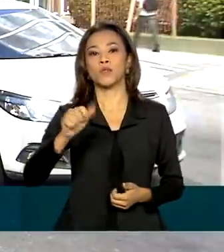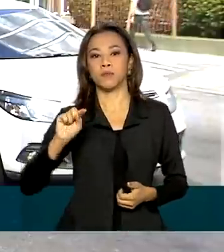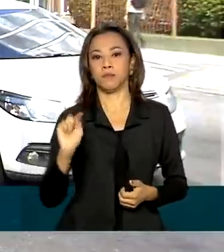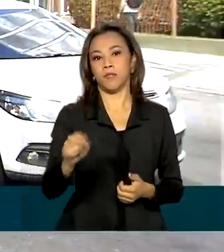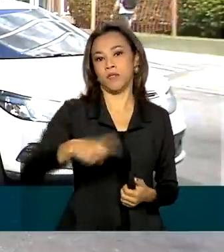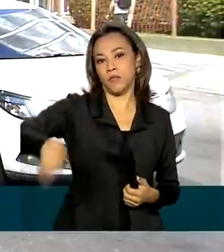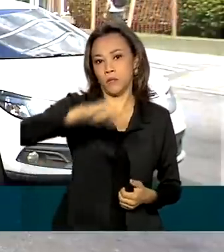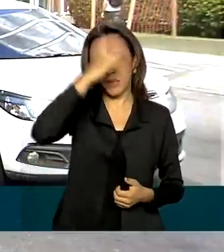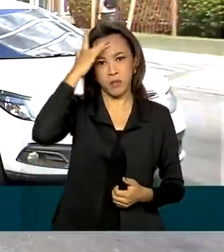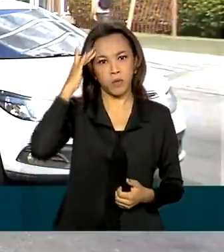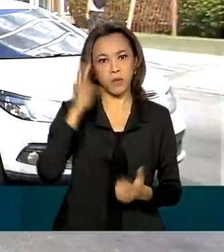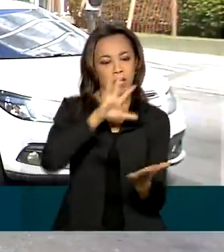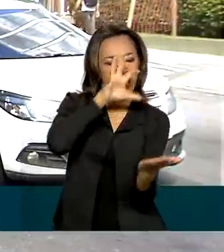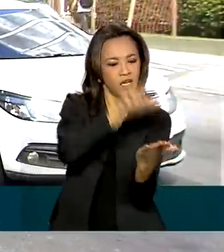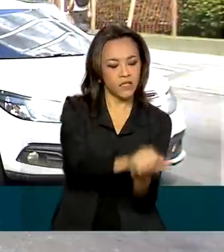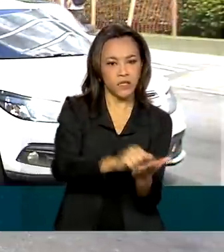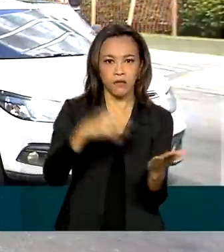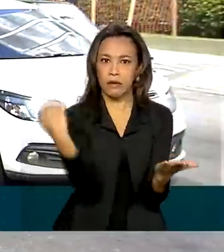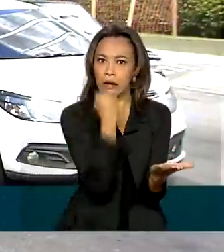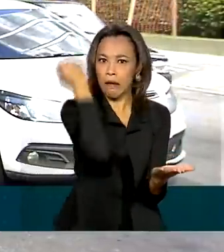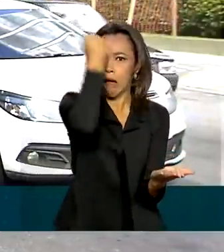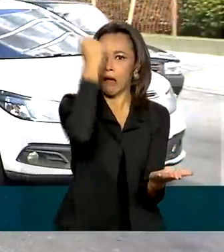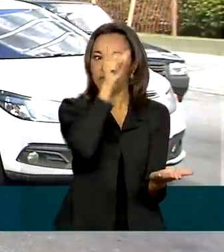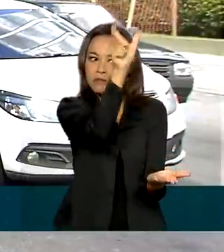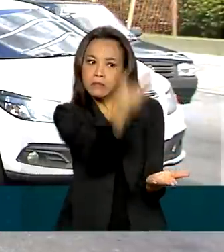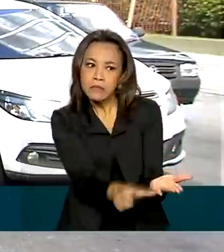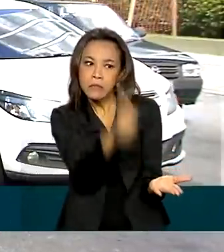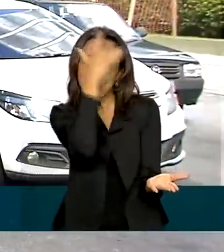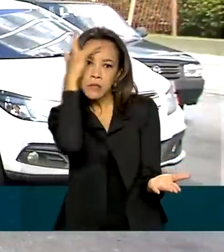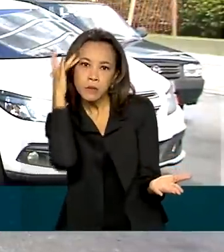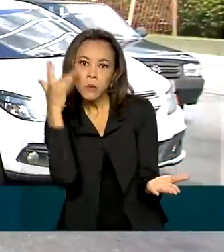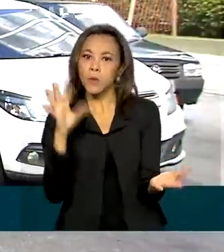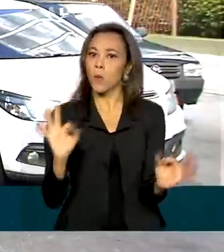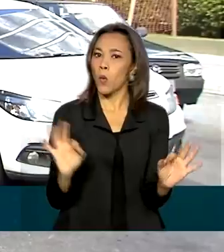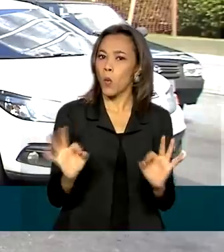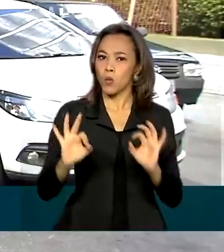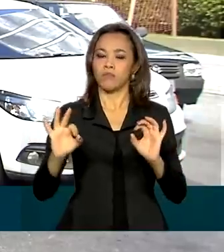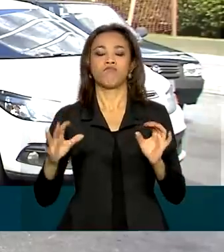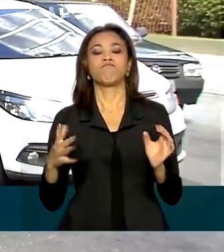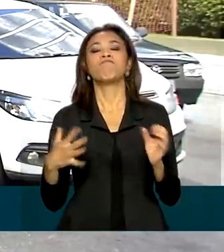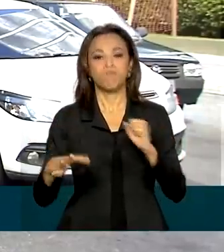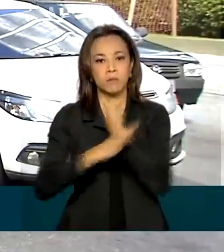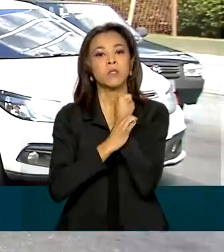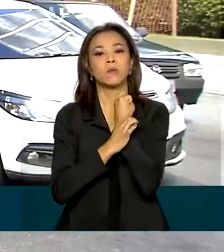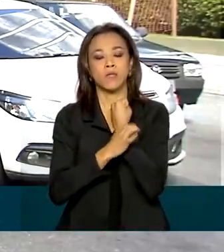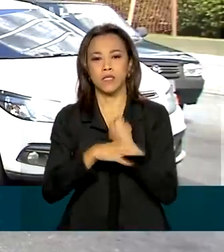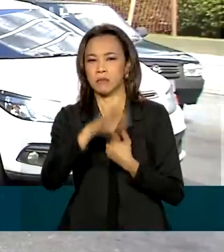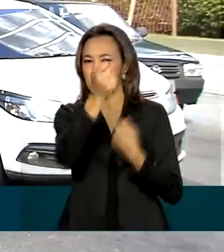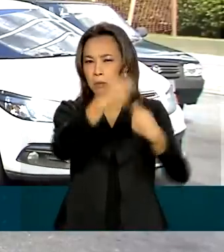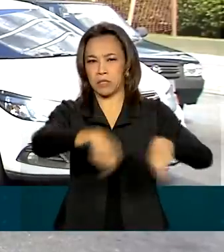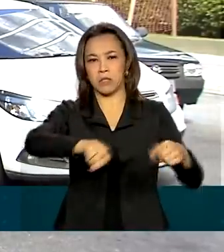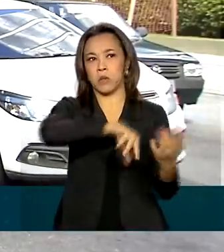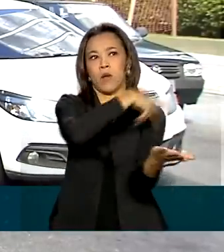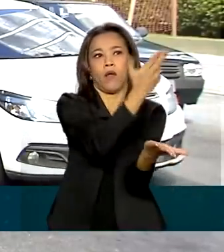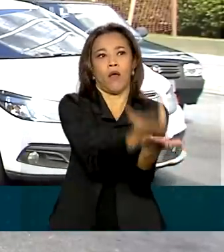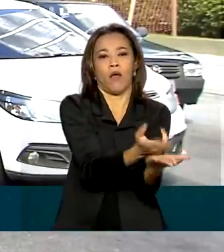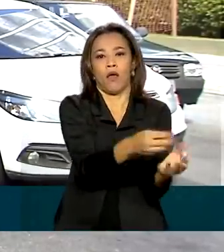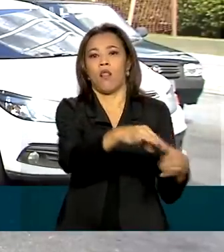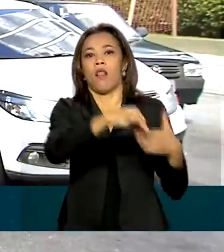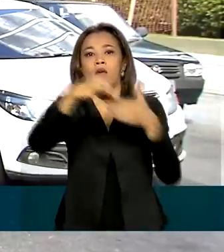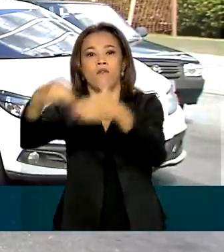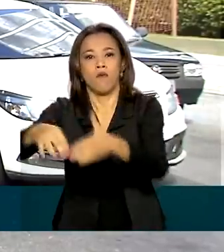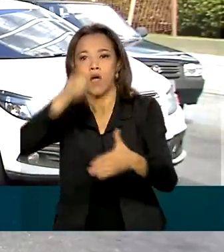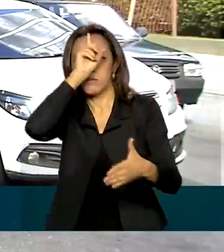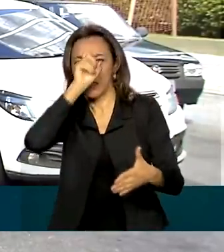Não foi registrado nenhum evento grave com relação à segurança da vacina. Ninguém precisou ficar internado ou mesmo desenvolveu